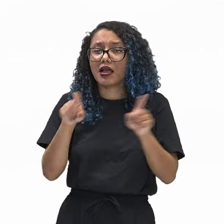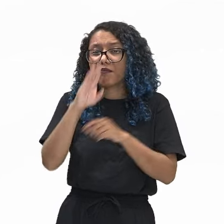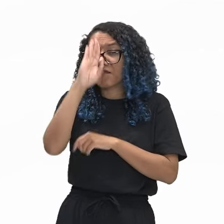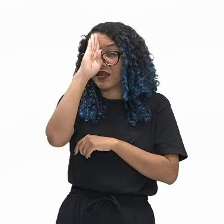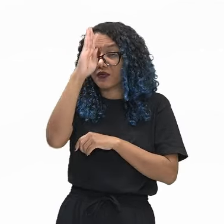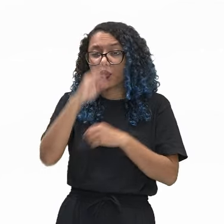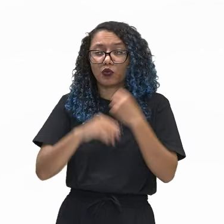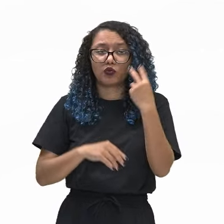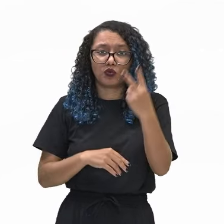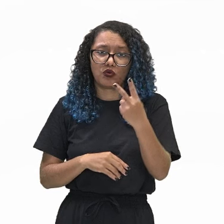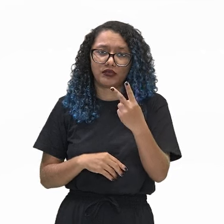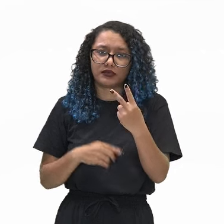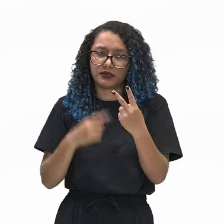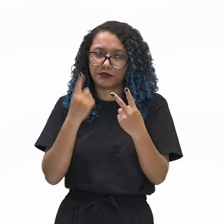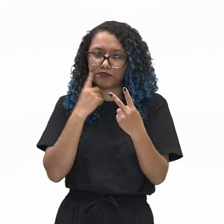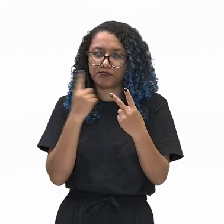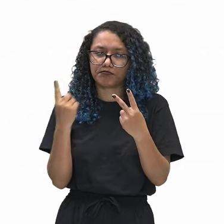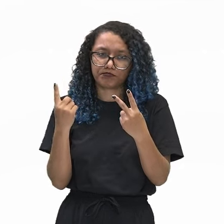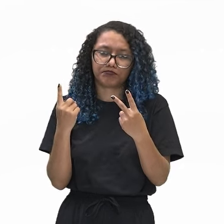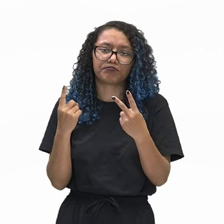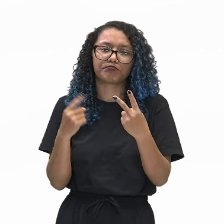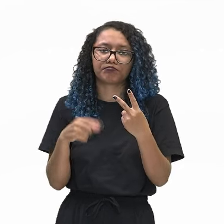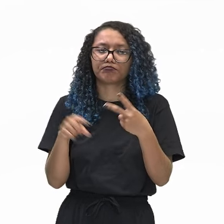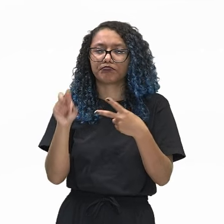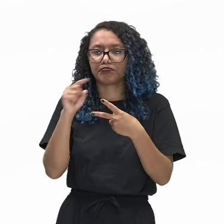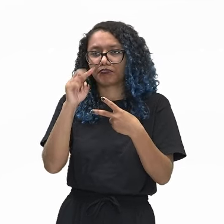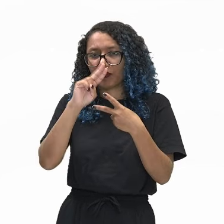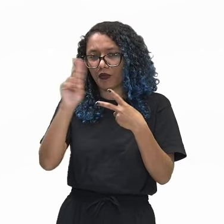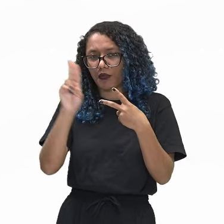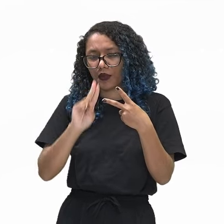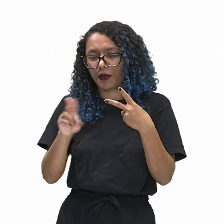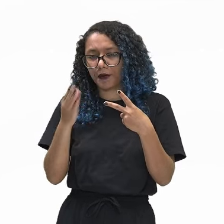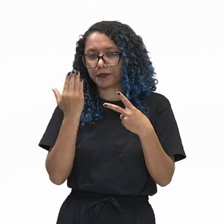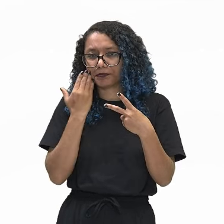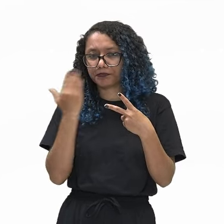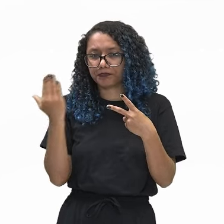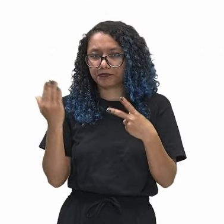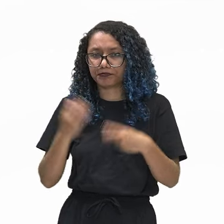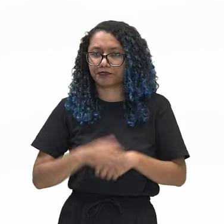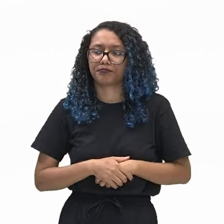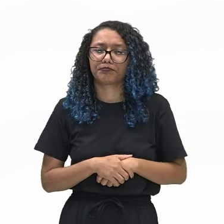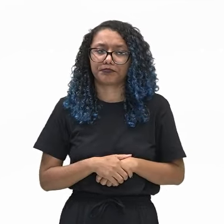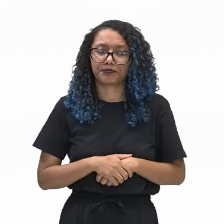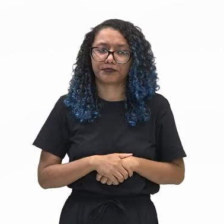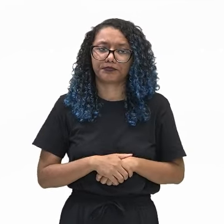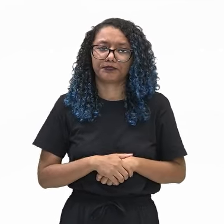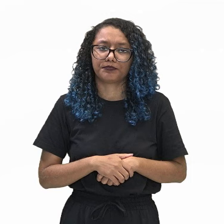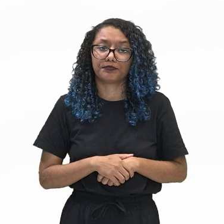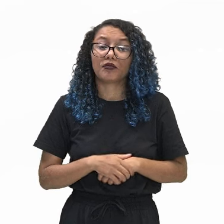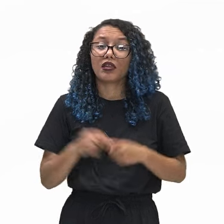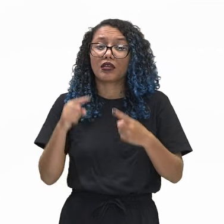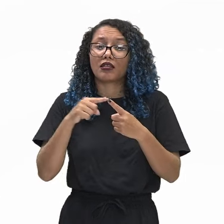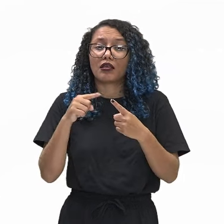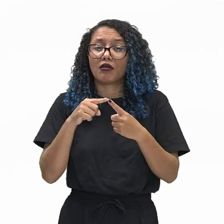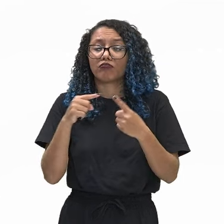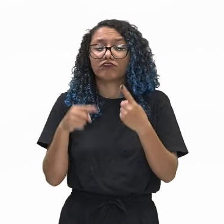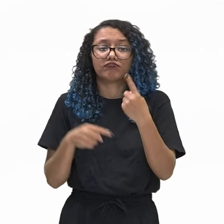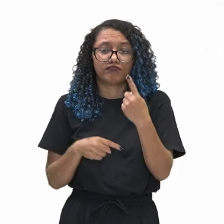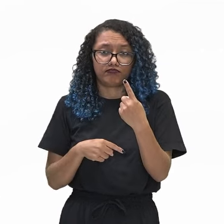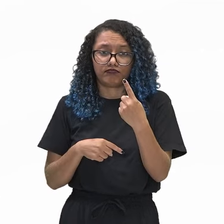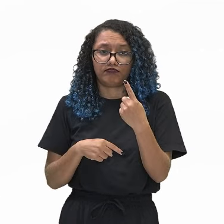correntes, a geracional e a classista. A primeira corrente, geracional,